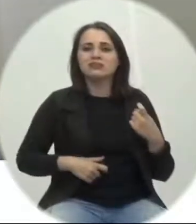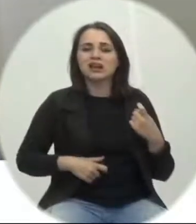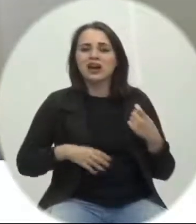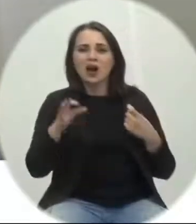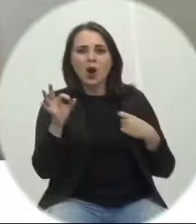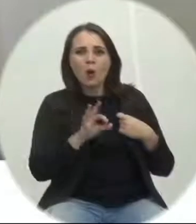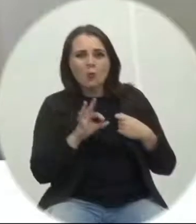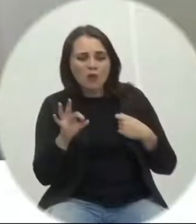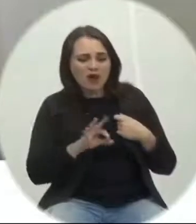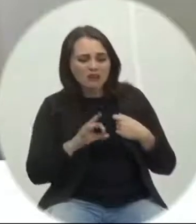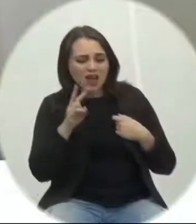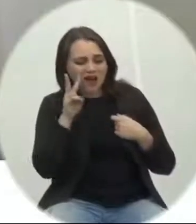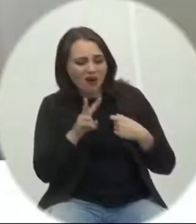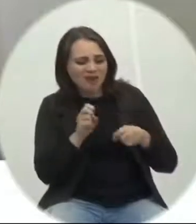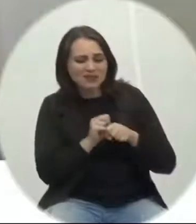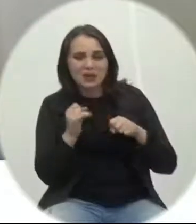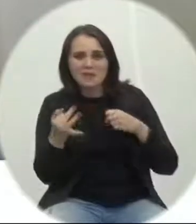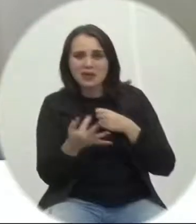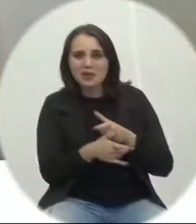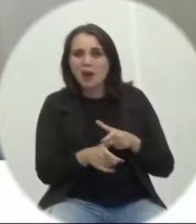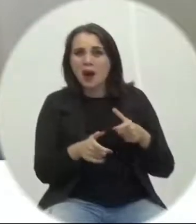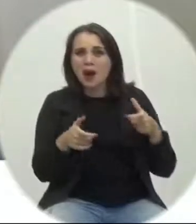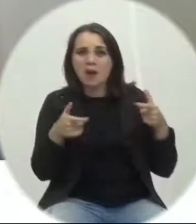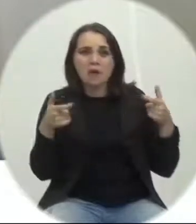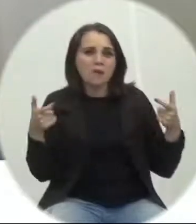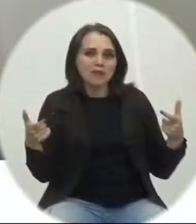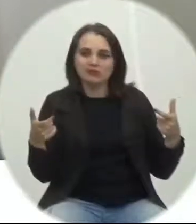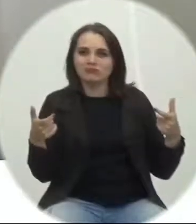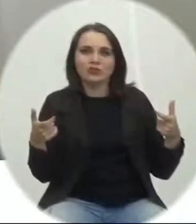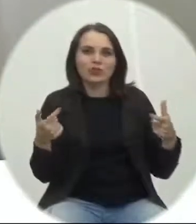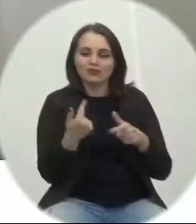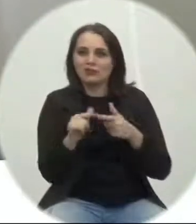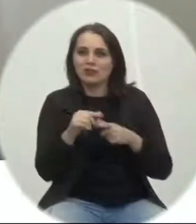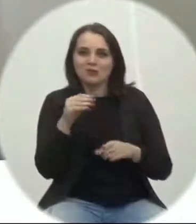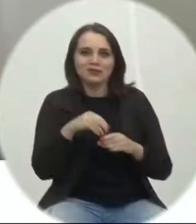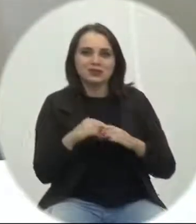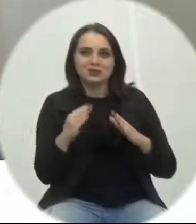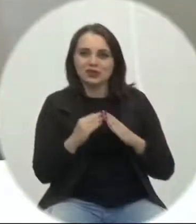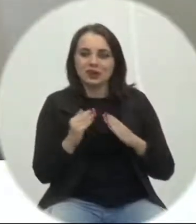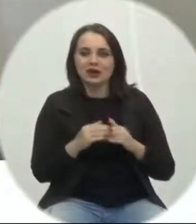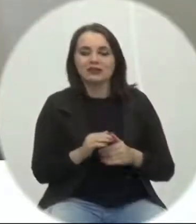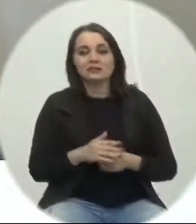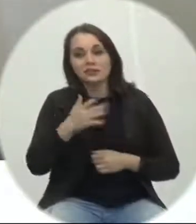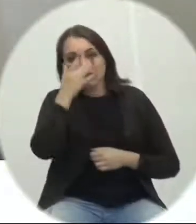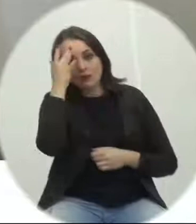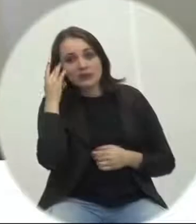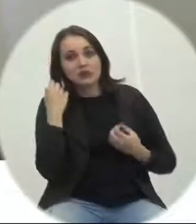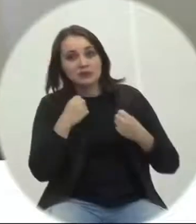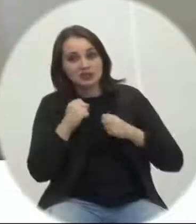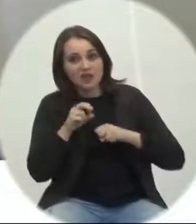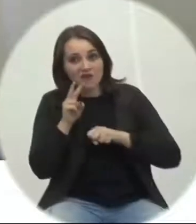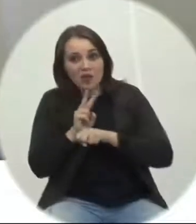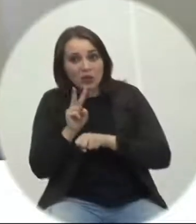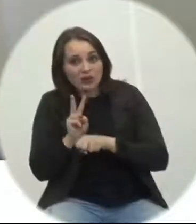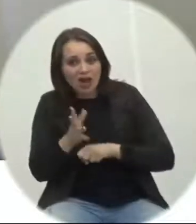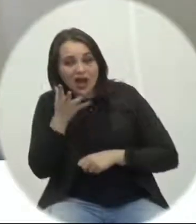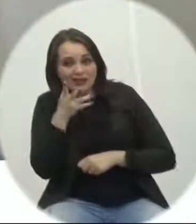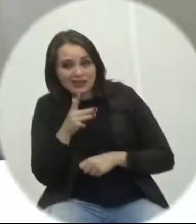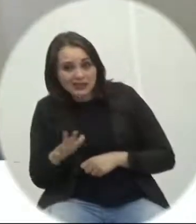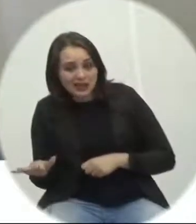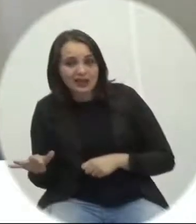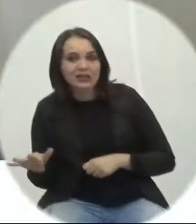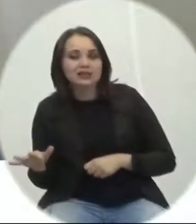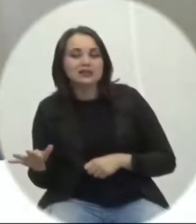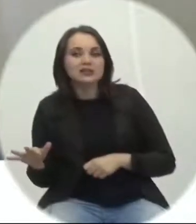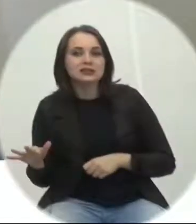nessa pandemia aumentou muito nos lares quem deveria de proteger quem deveria cuidar